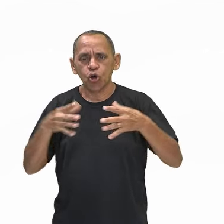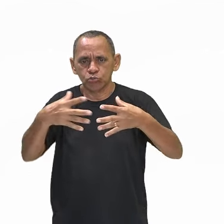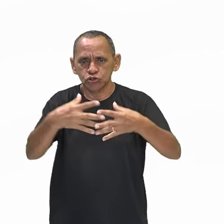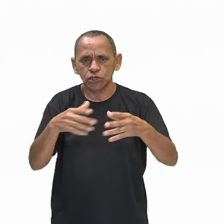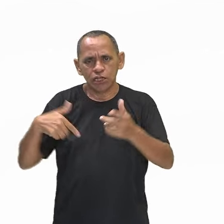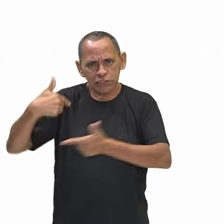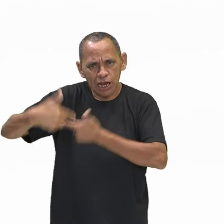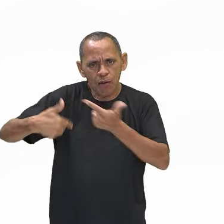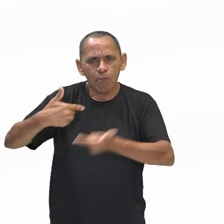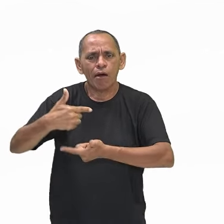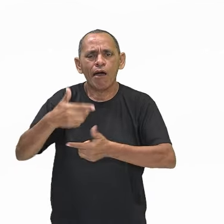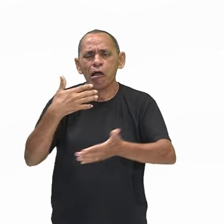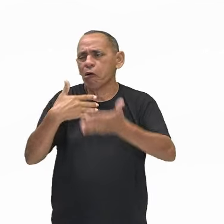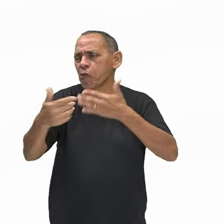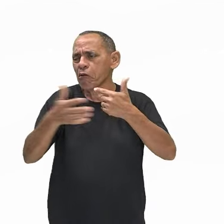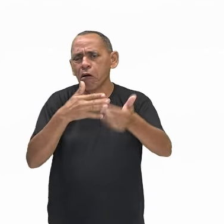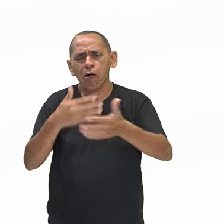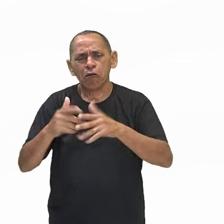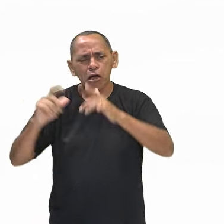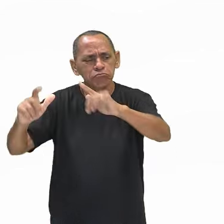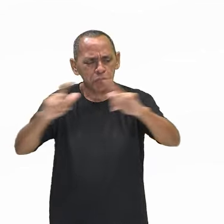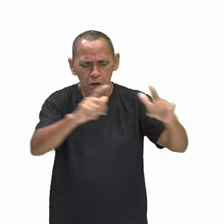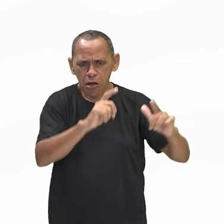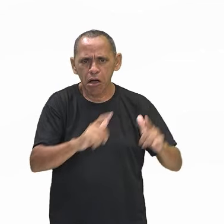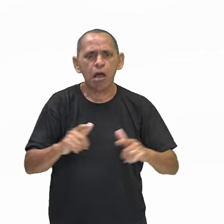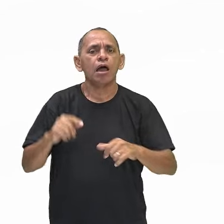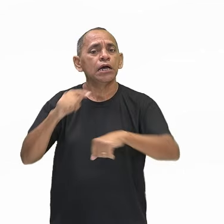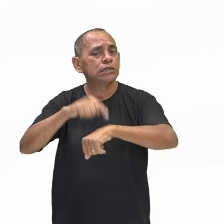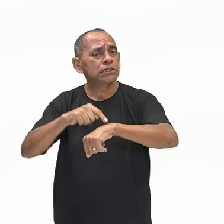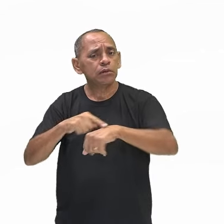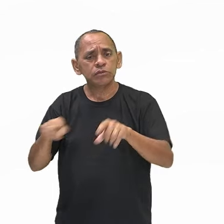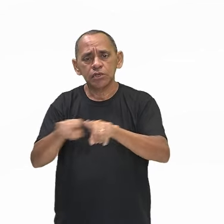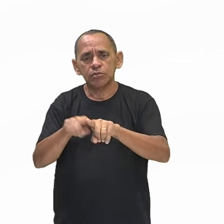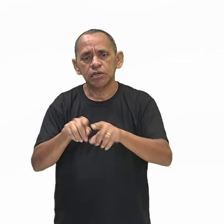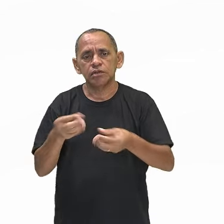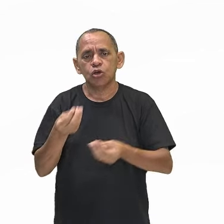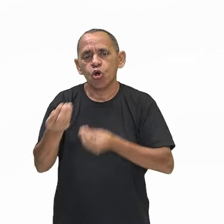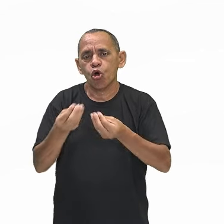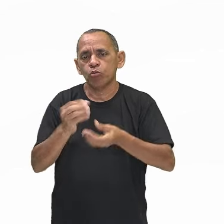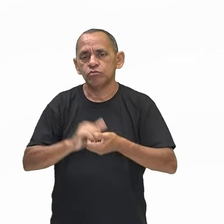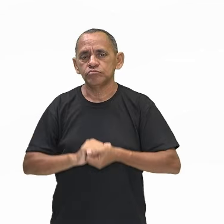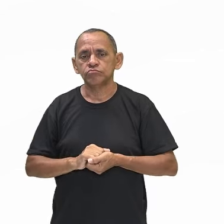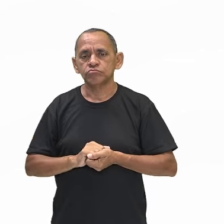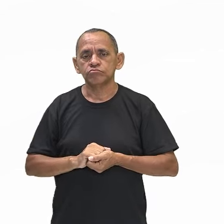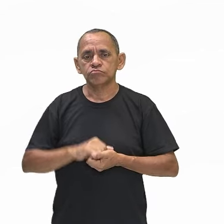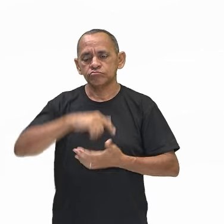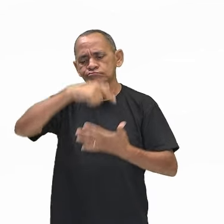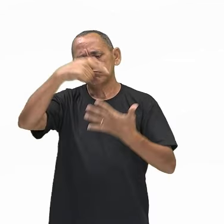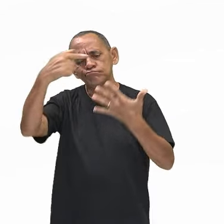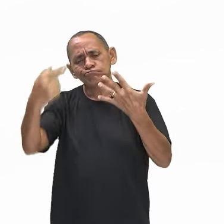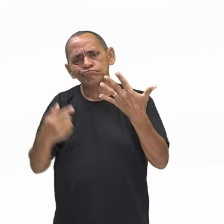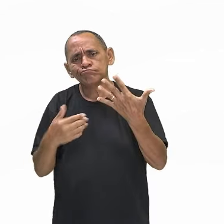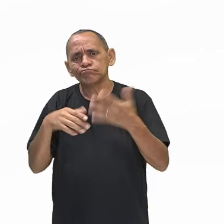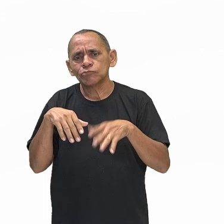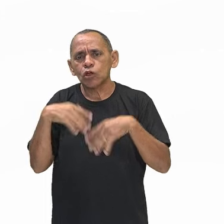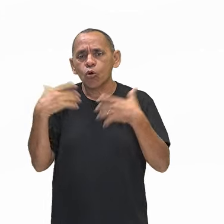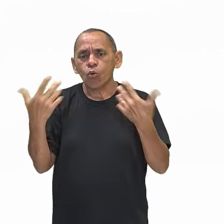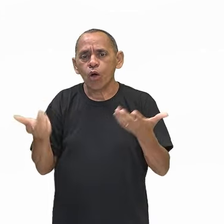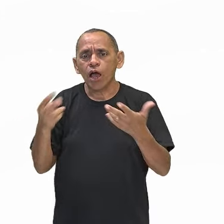trabalho ou qualquer outro espaço e tempo. Quais são elas? Que significado elas têm para você?